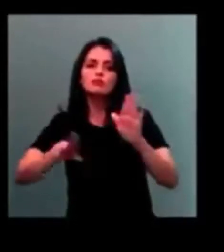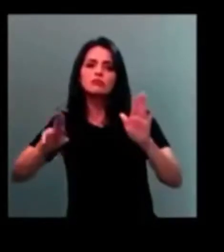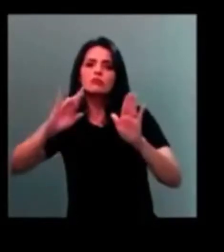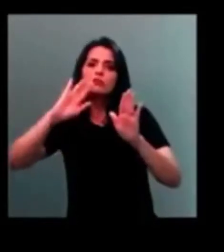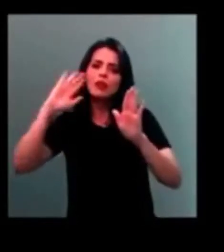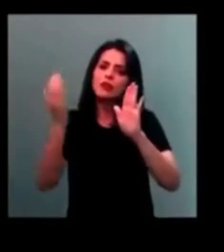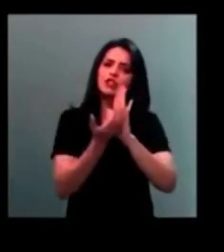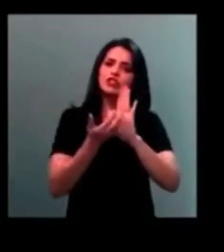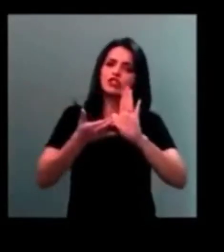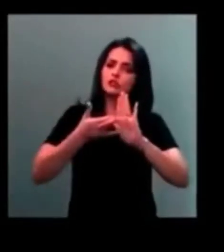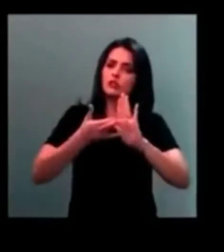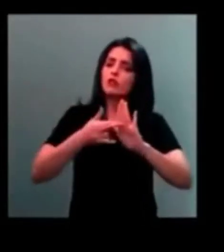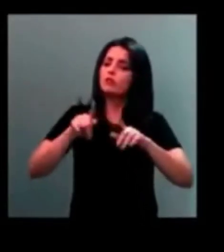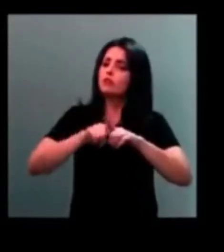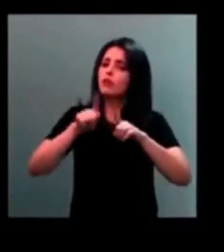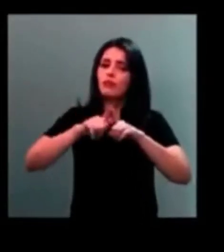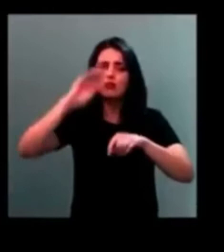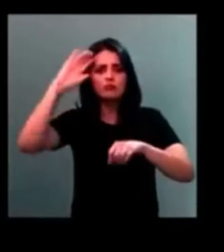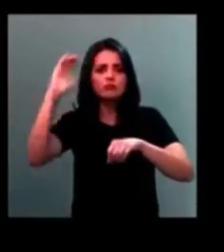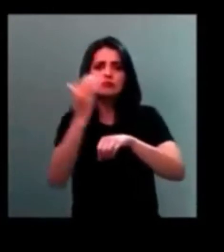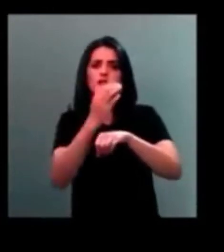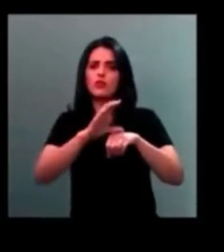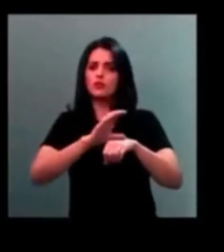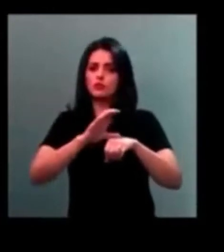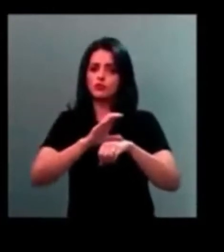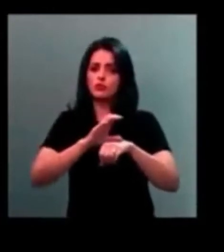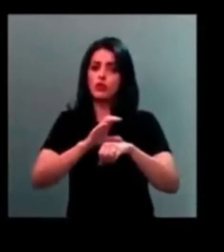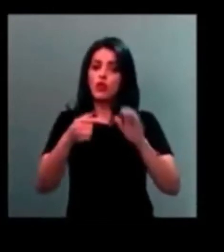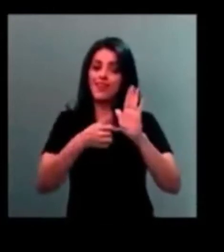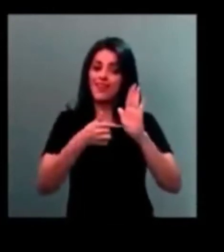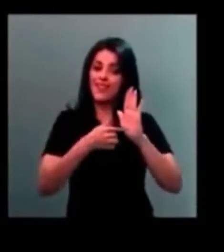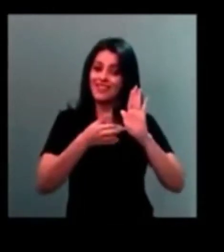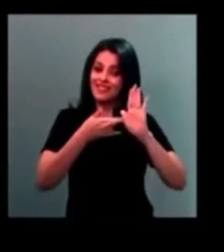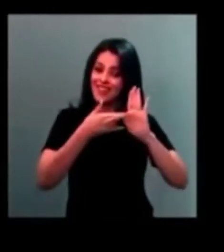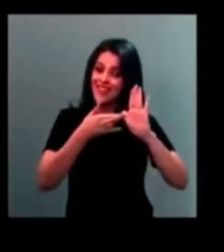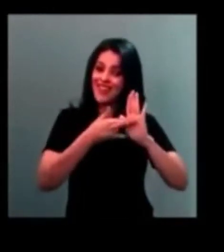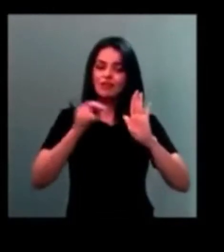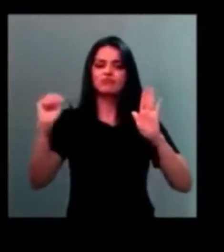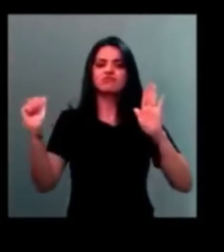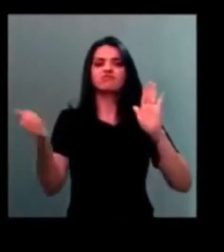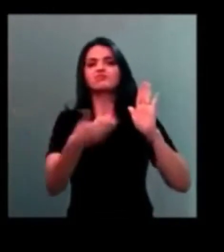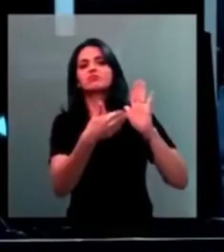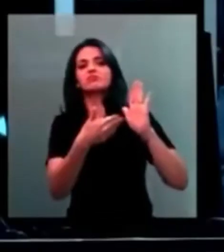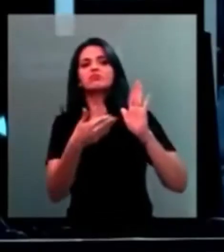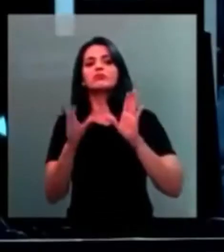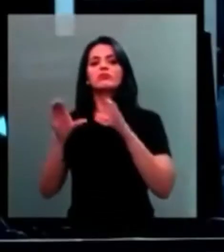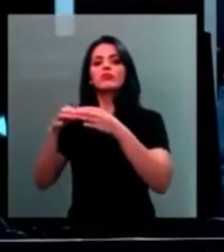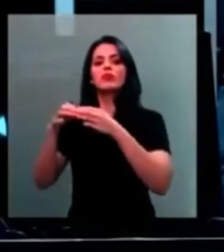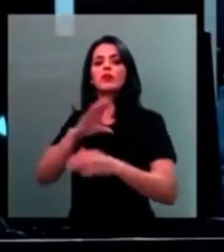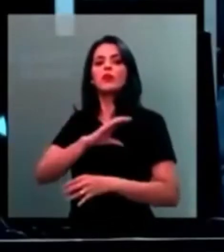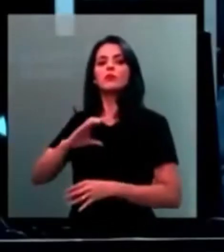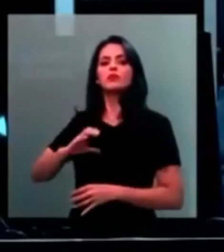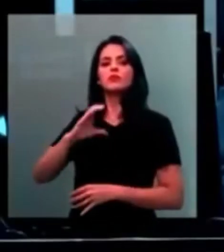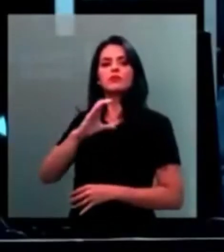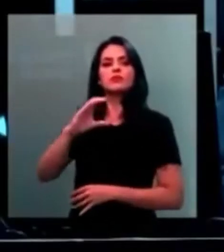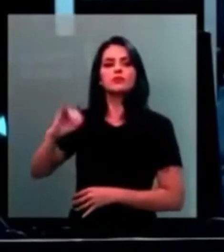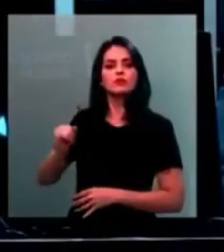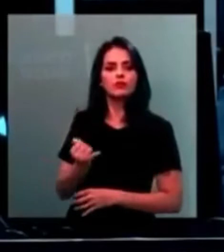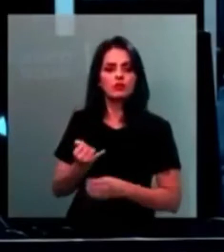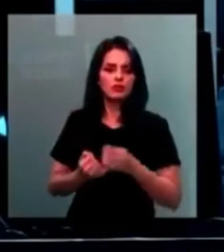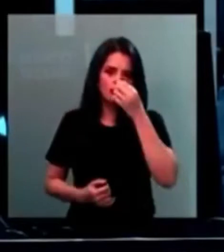regimento. Este dispositivo foi descumprido pela Comissão de Constituição e Justiça.